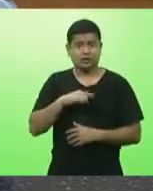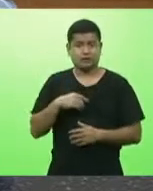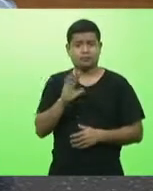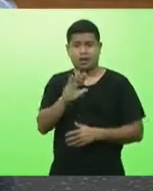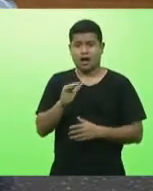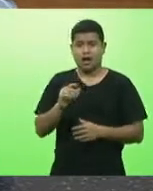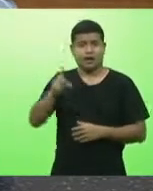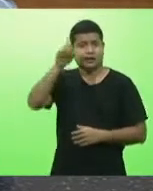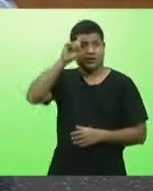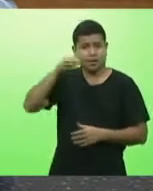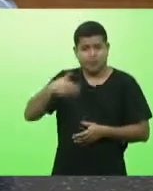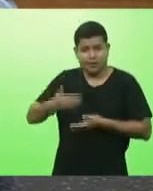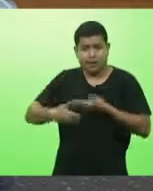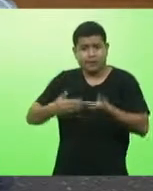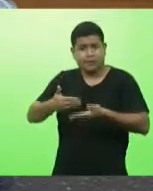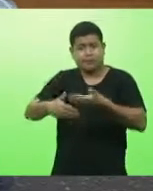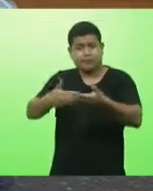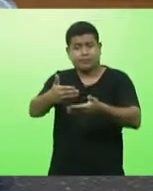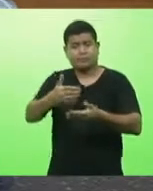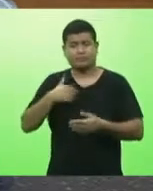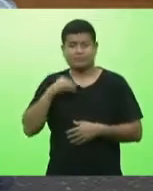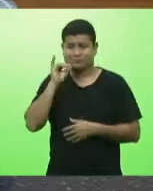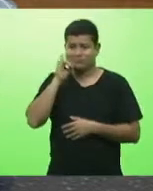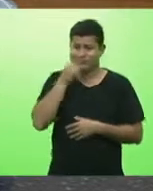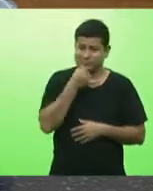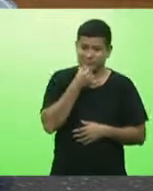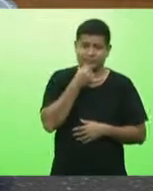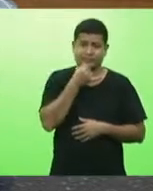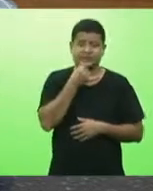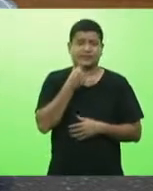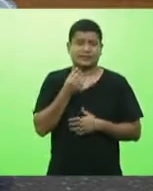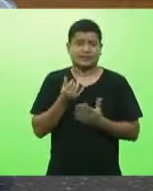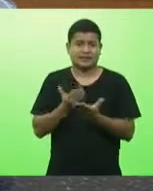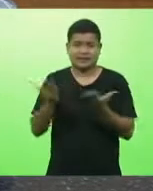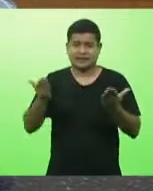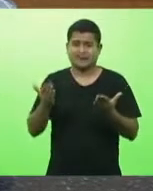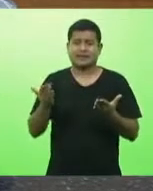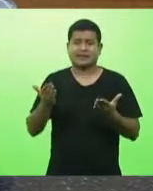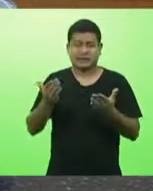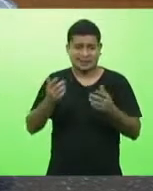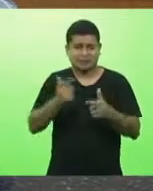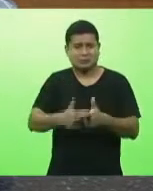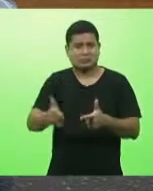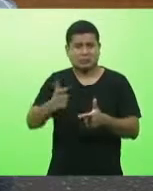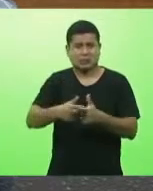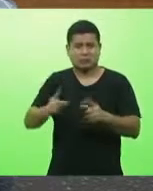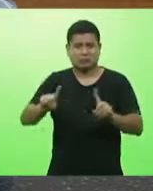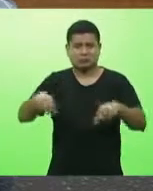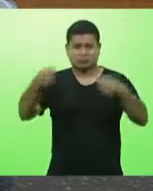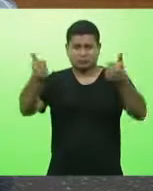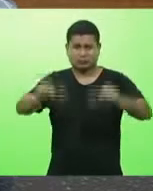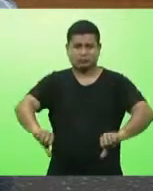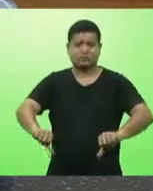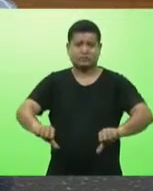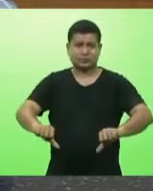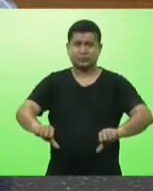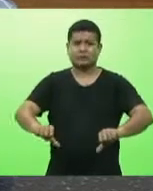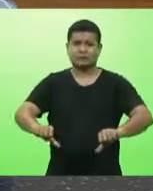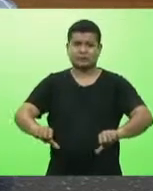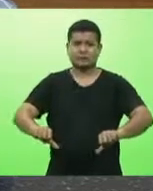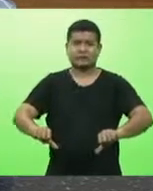infelizmente a situação piora ontem